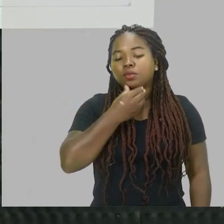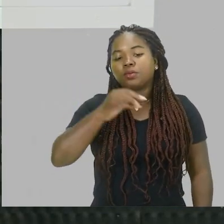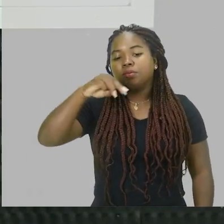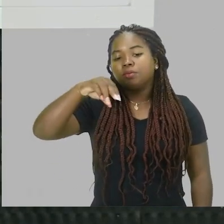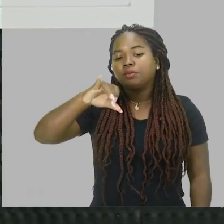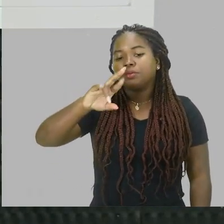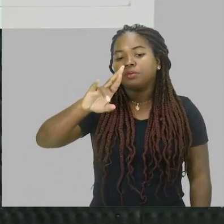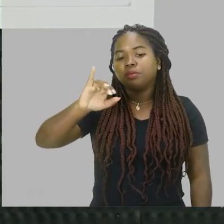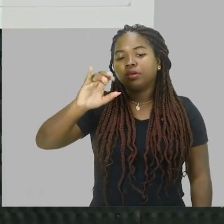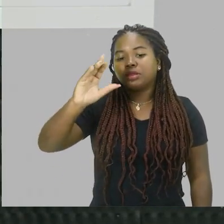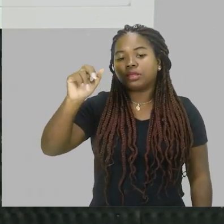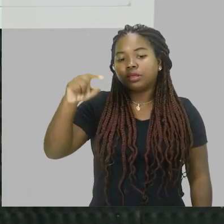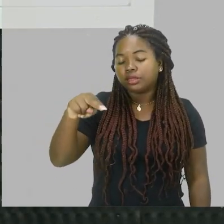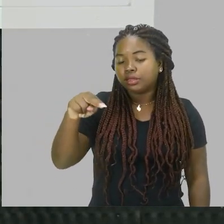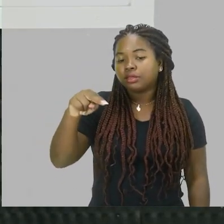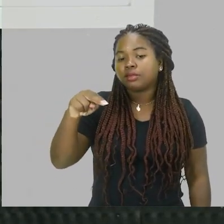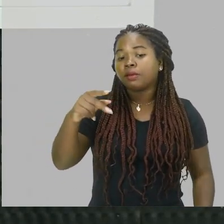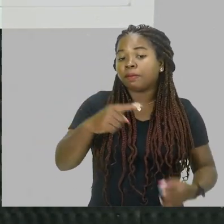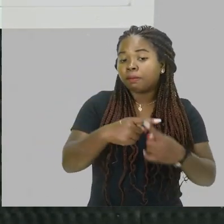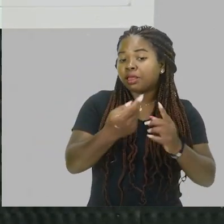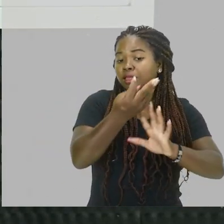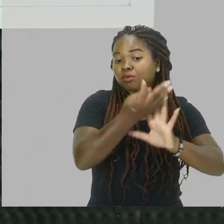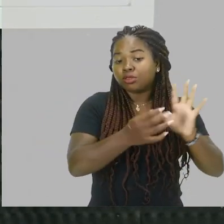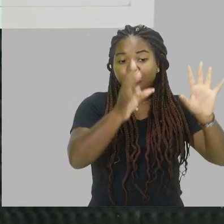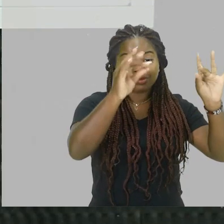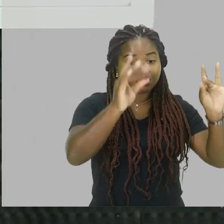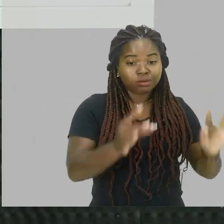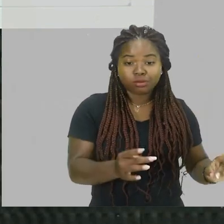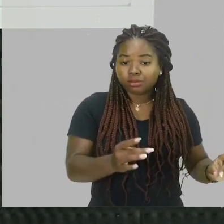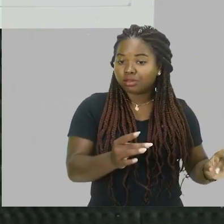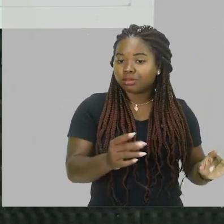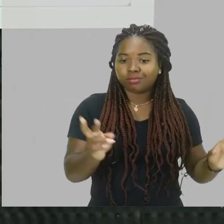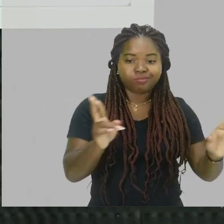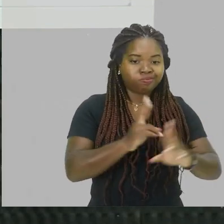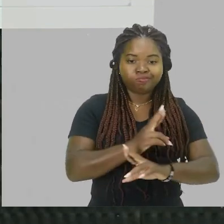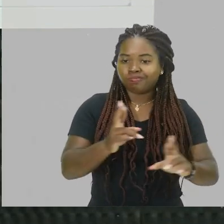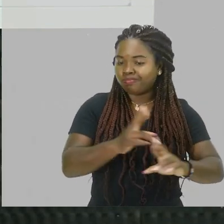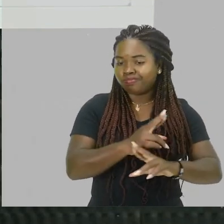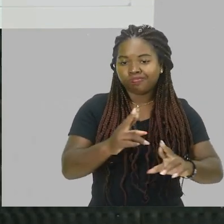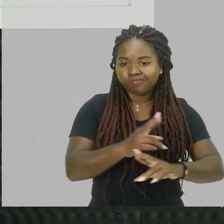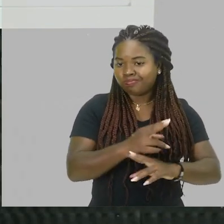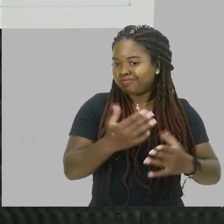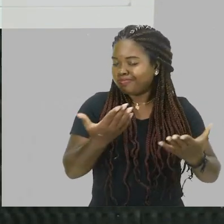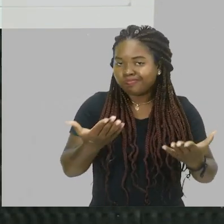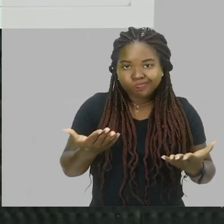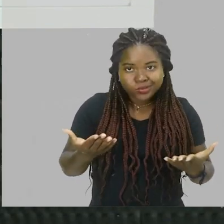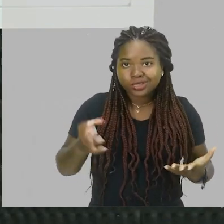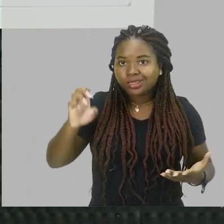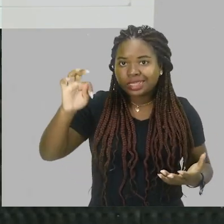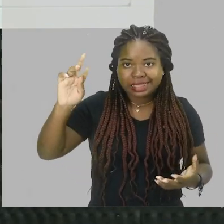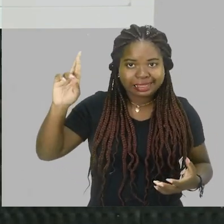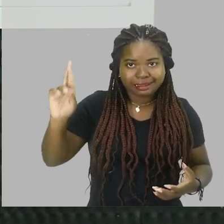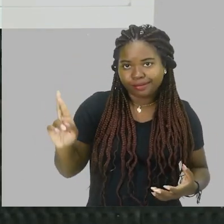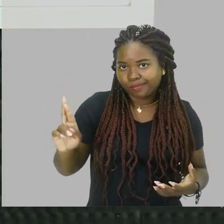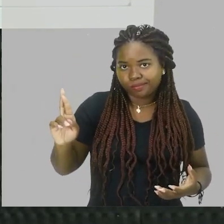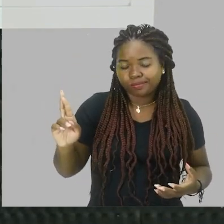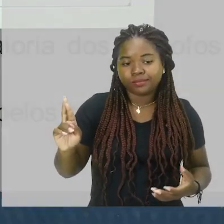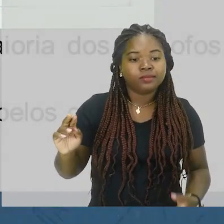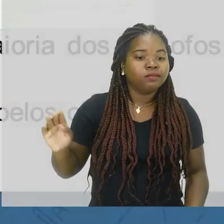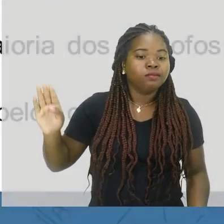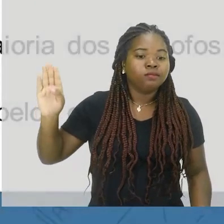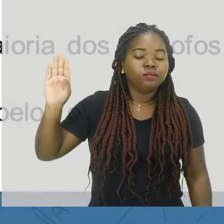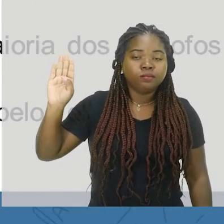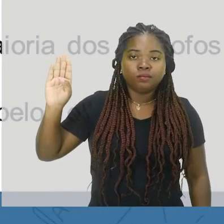pela galera lá, tá certo? Mas o que o texto fala, ele não fala sobre isso, tá ok? Letra B, o modelo